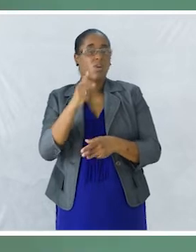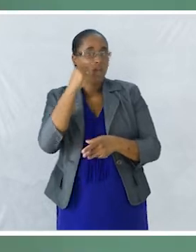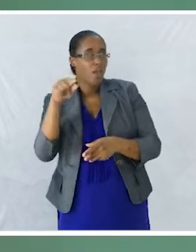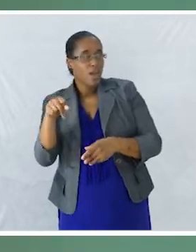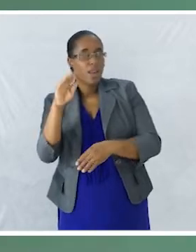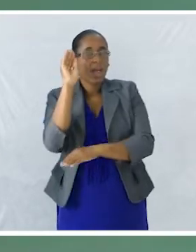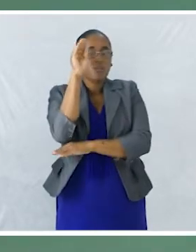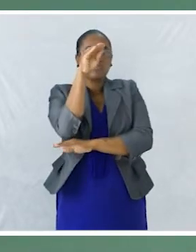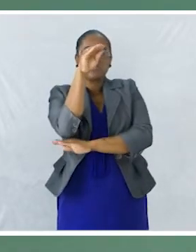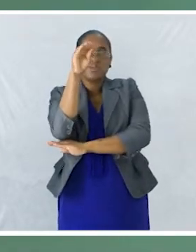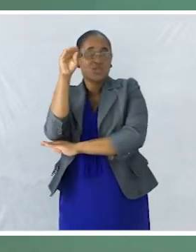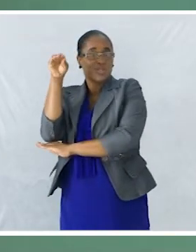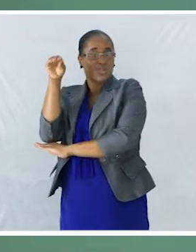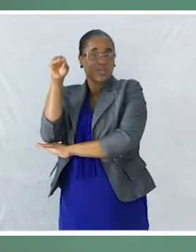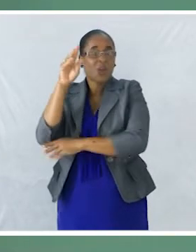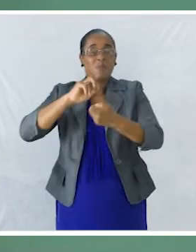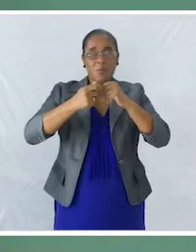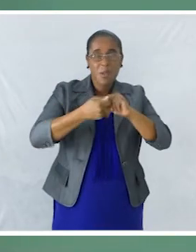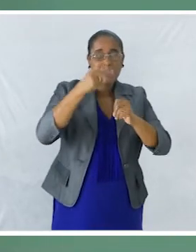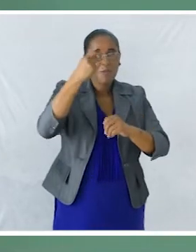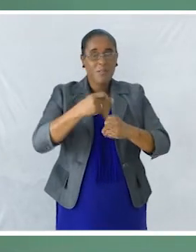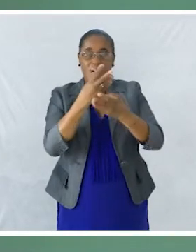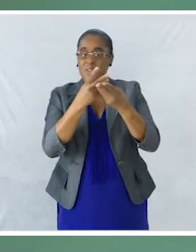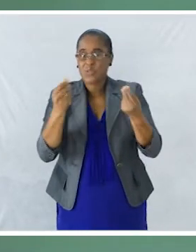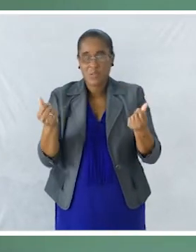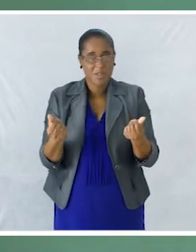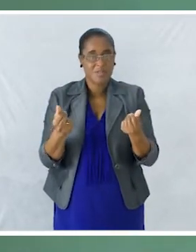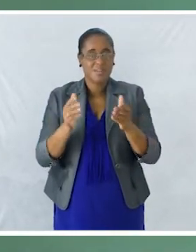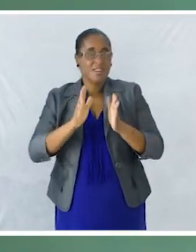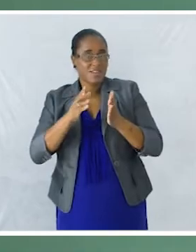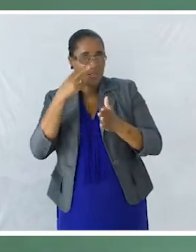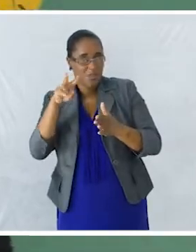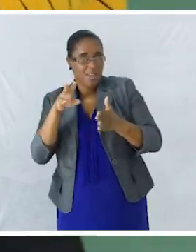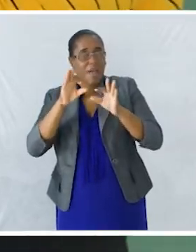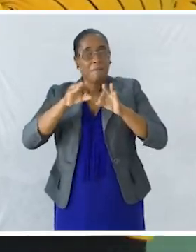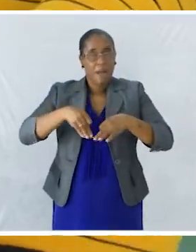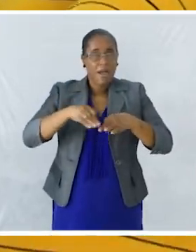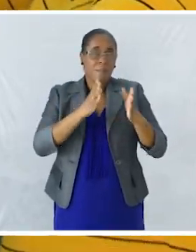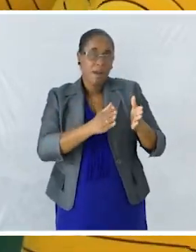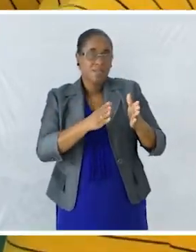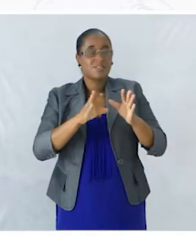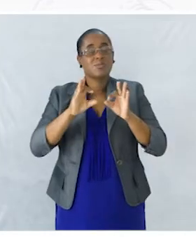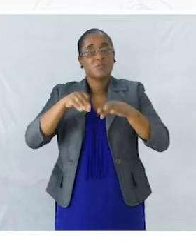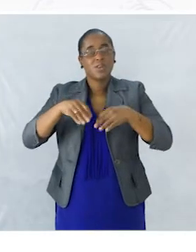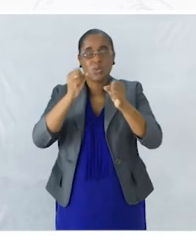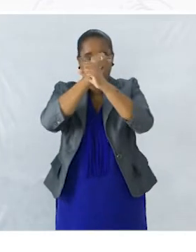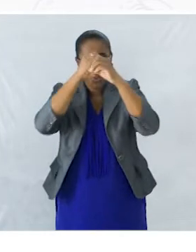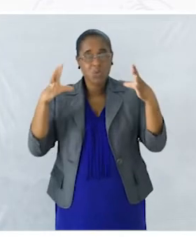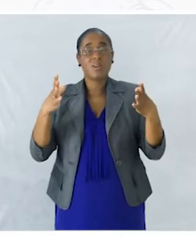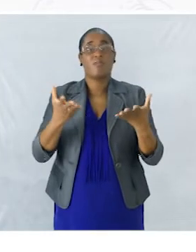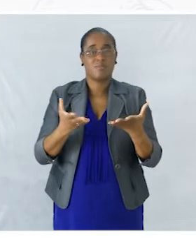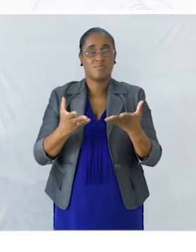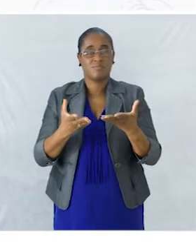resolvido Então vamos lá ver Já estamos na parte da conclusão O problema já está resolvido